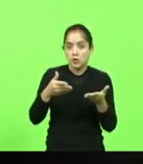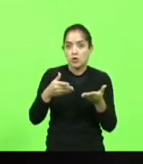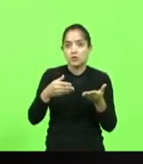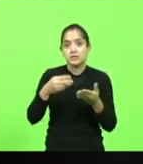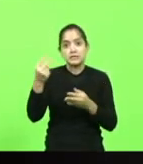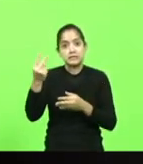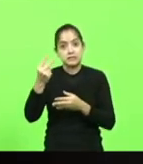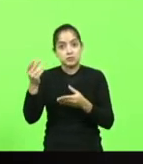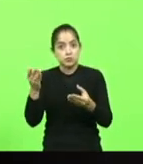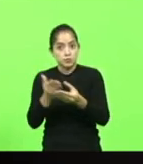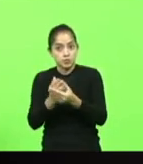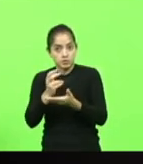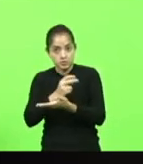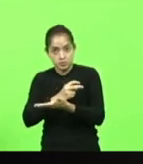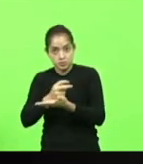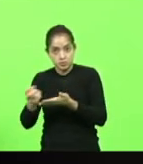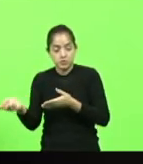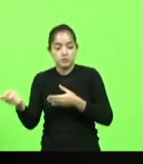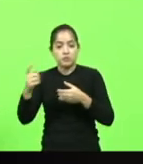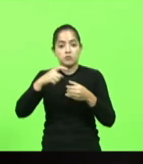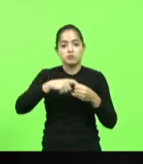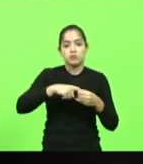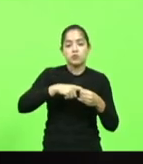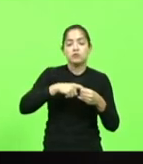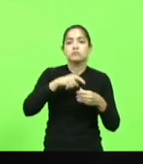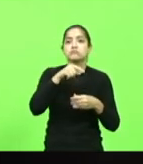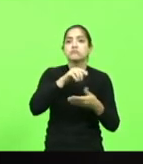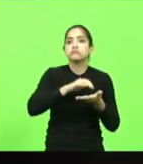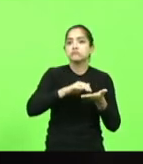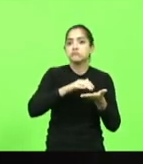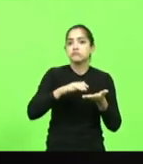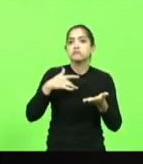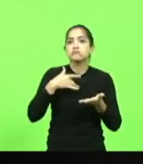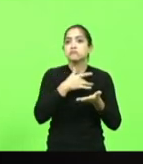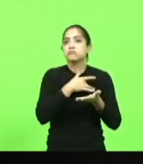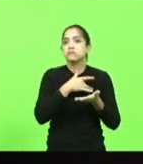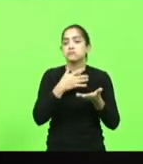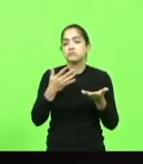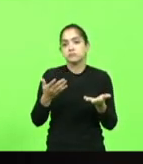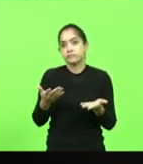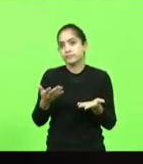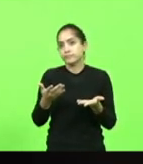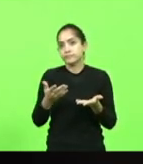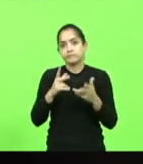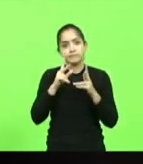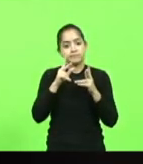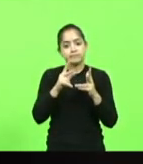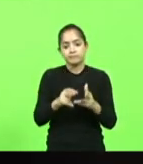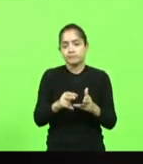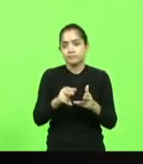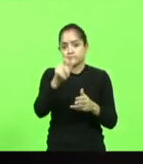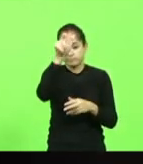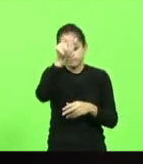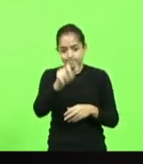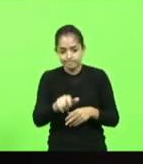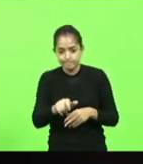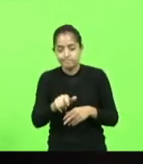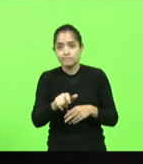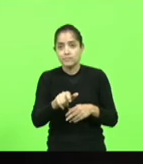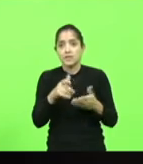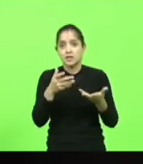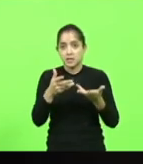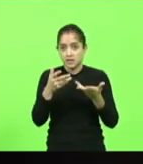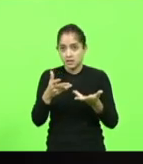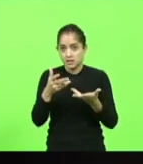de impeachment e coloca na Secretaria de Saúde de novo o mesmo cidadão que queria que Santa